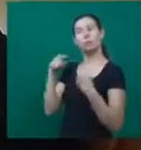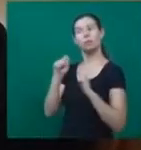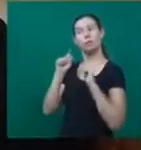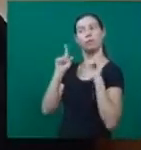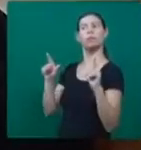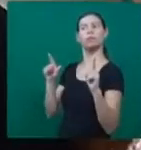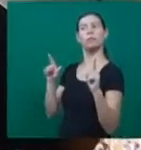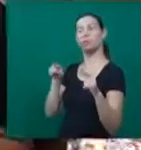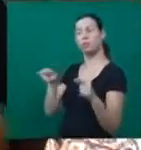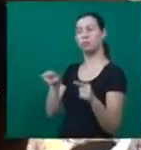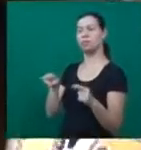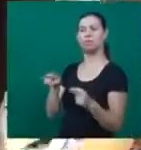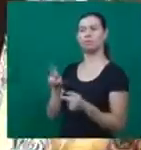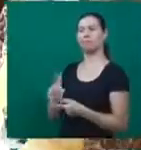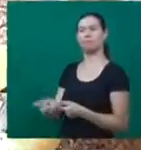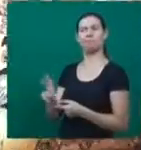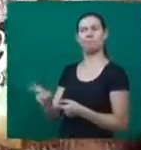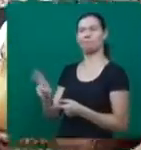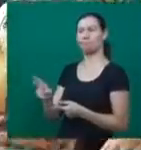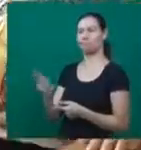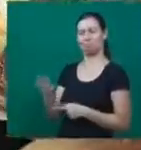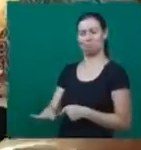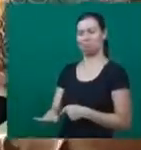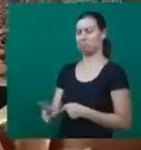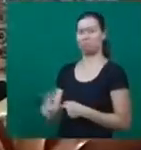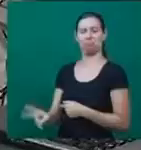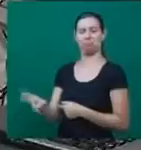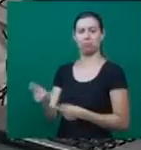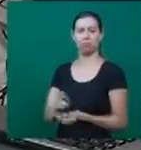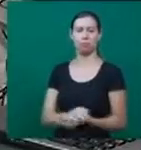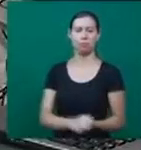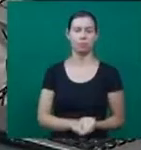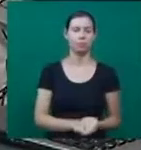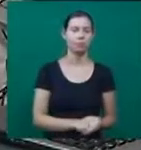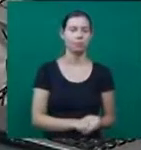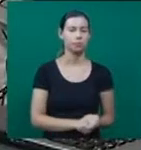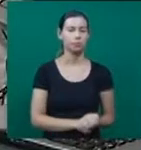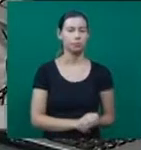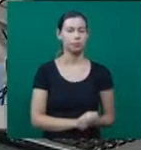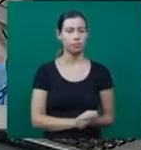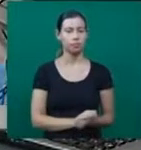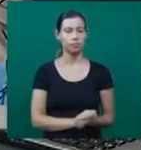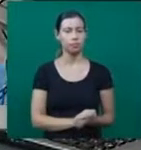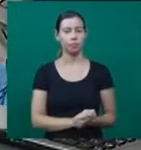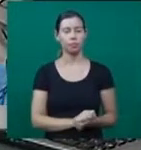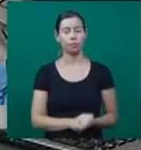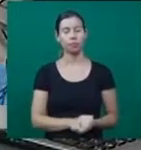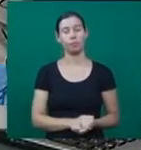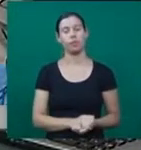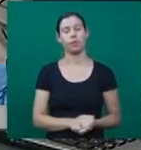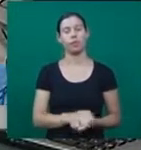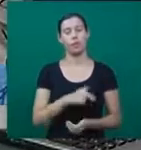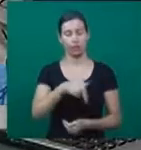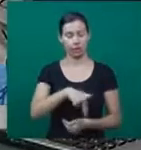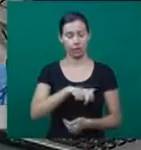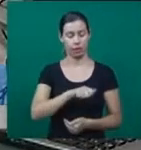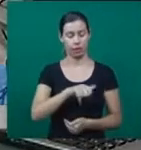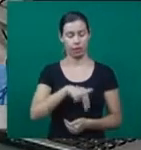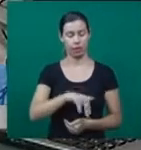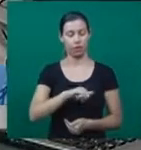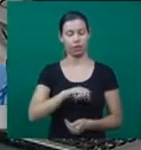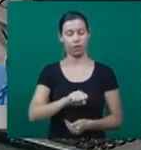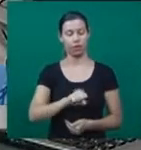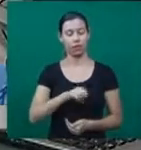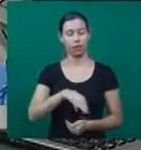Ele nasceu com nanismo, uma doença considerada rara. A forma mais comum que a gente conhece de nanismo é a condroplasia, que são aqueles